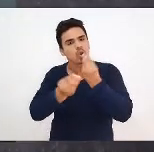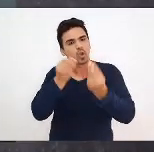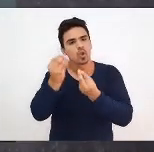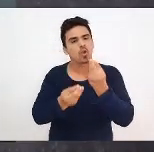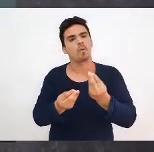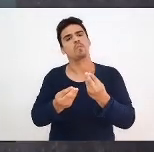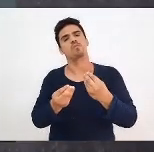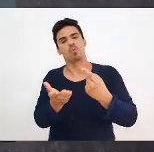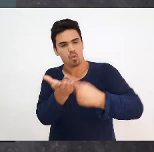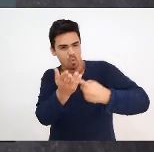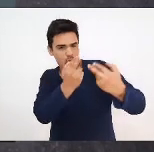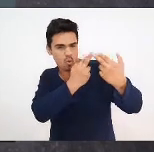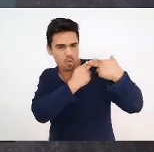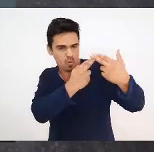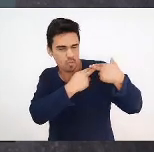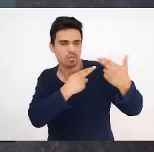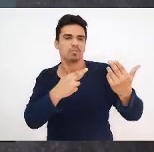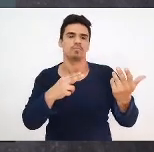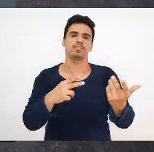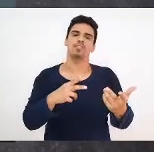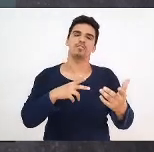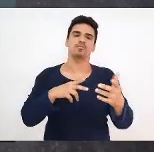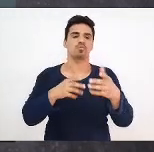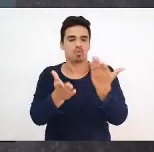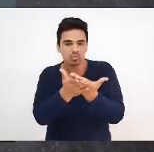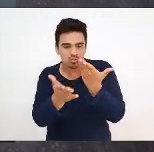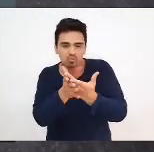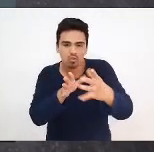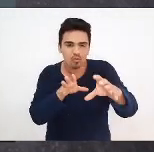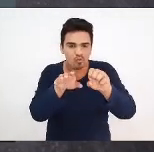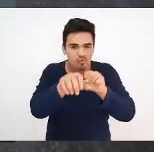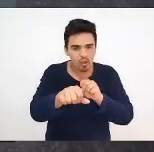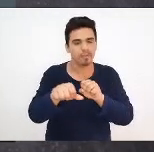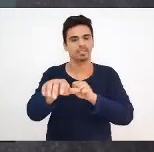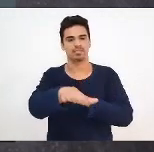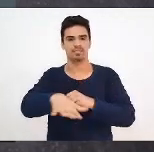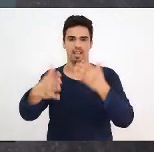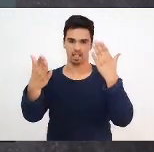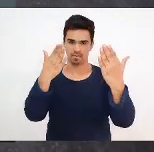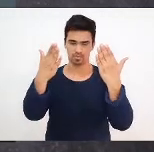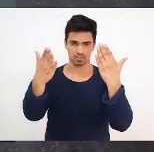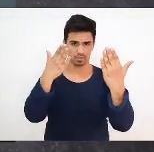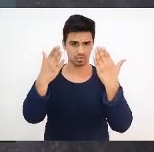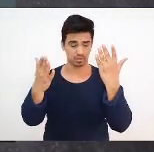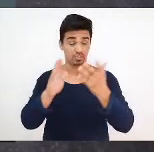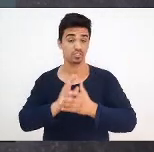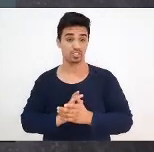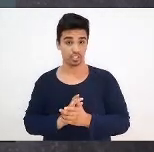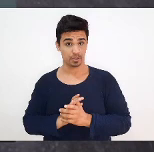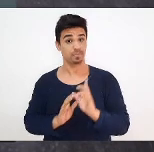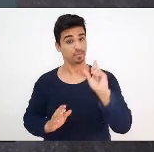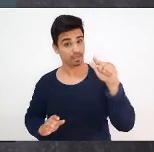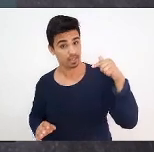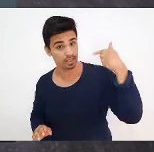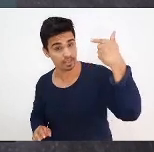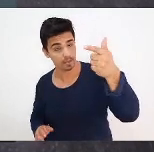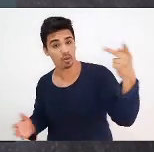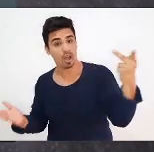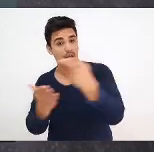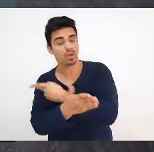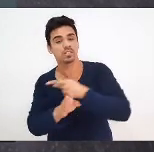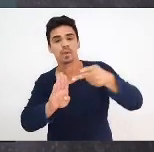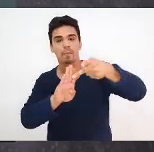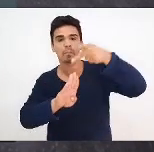com a formação e logo depois depois vem a portaria 544